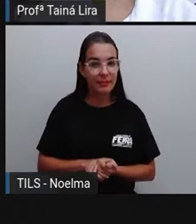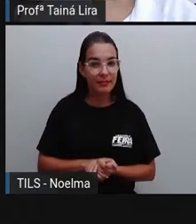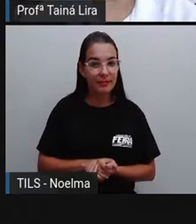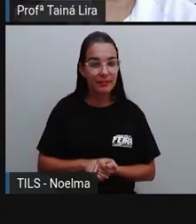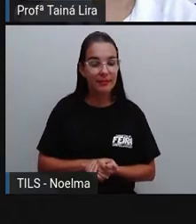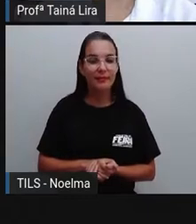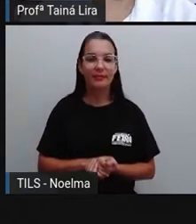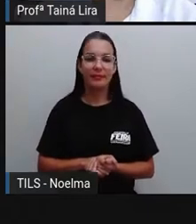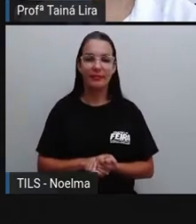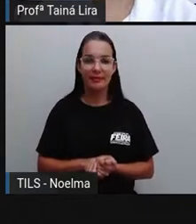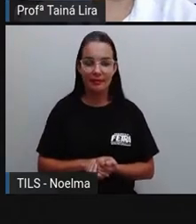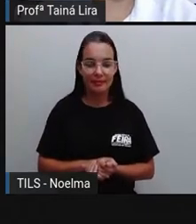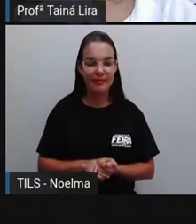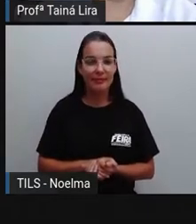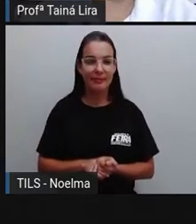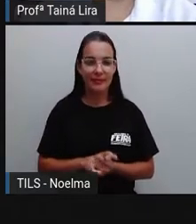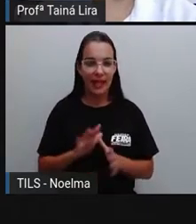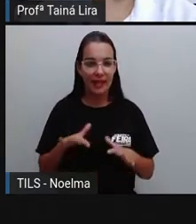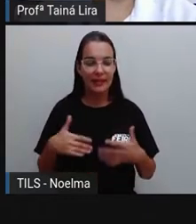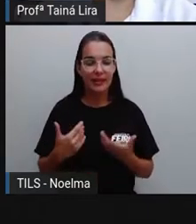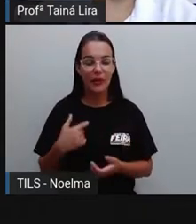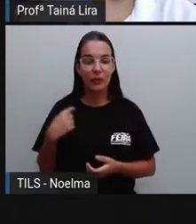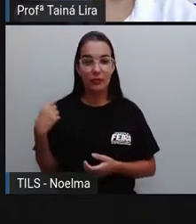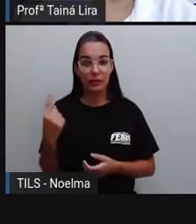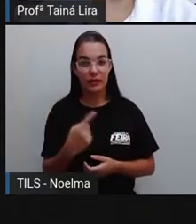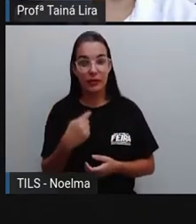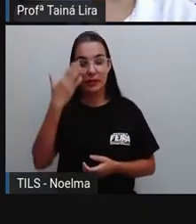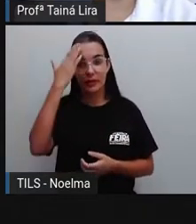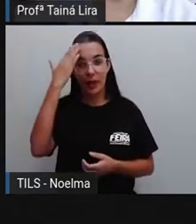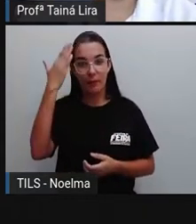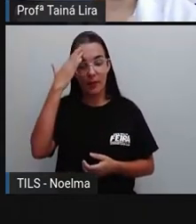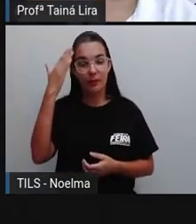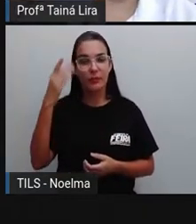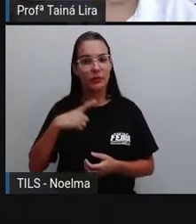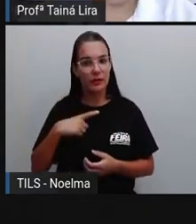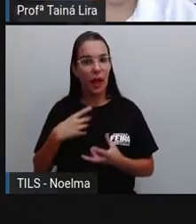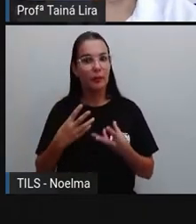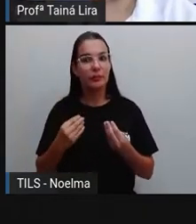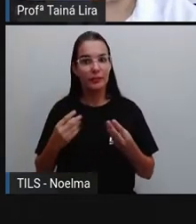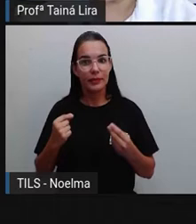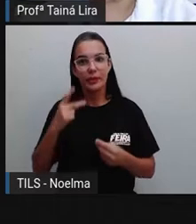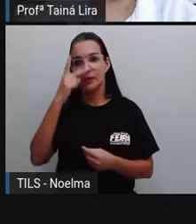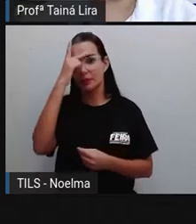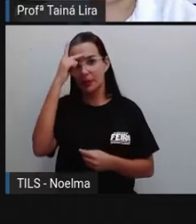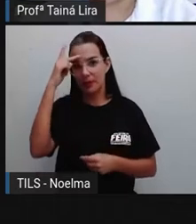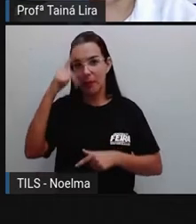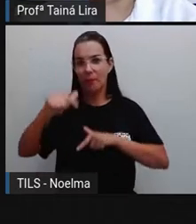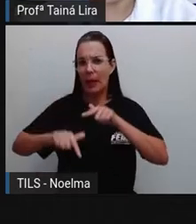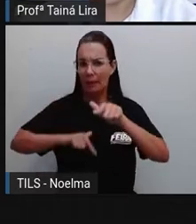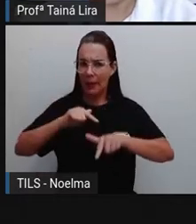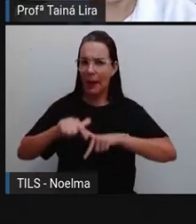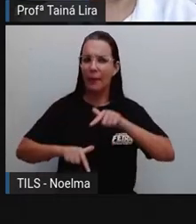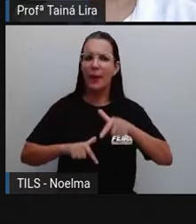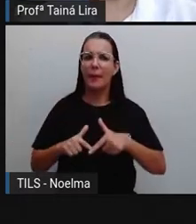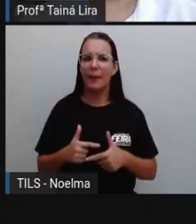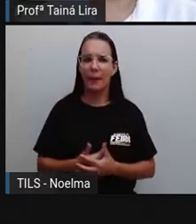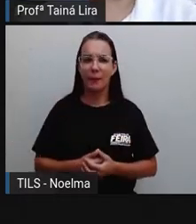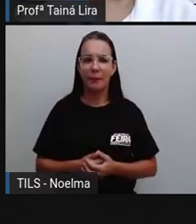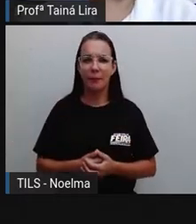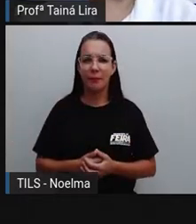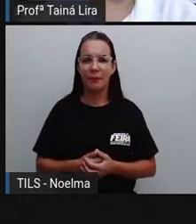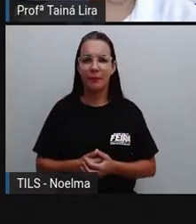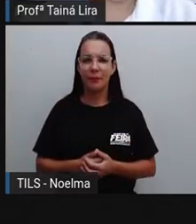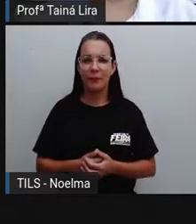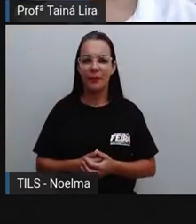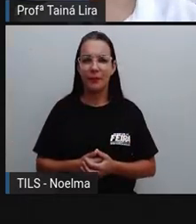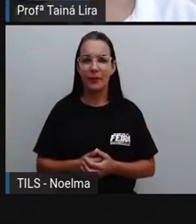Então, a gente sabe que tem profissões aí, né? Que tem muitas pessoas trabalhando, não é verdade? E quais são os